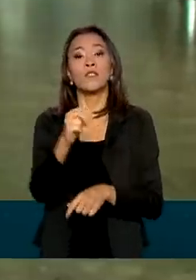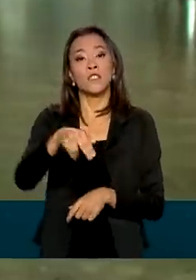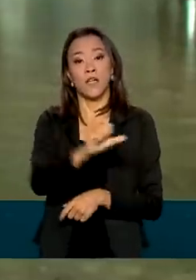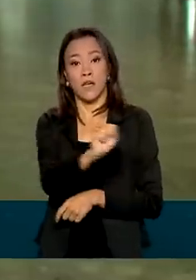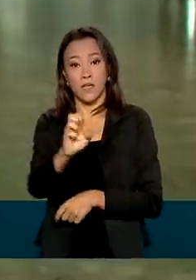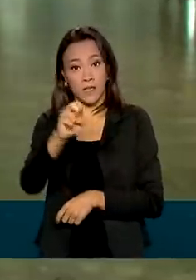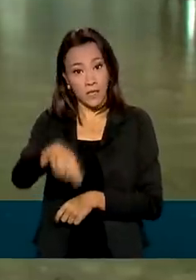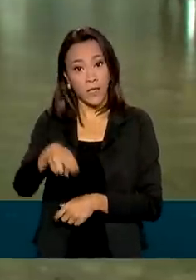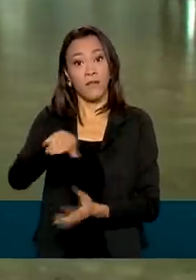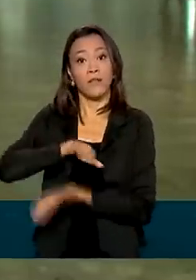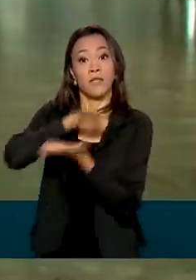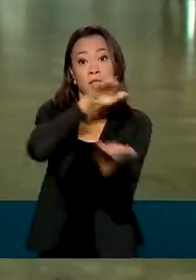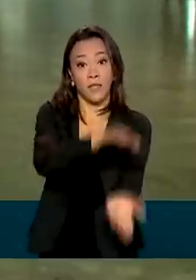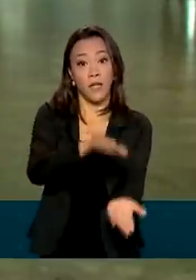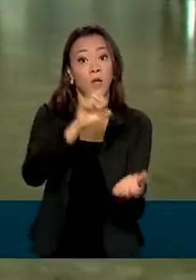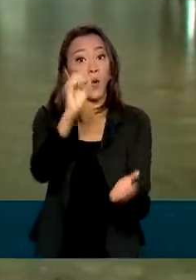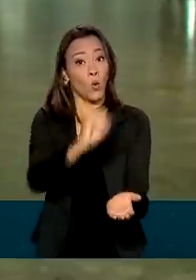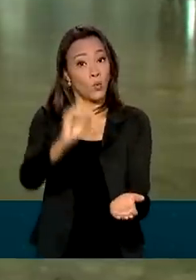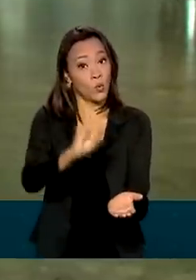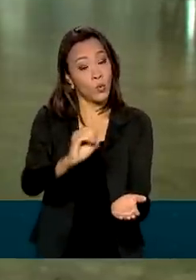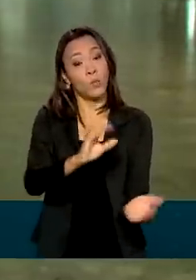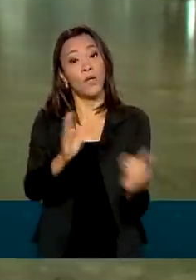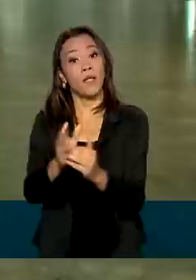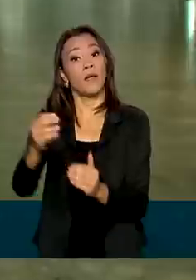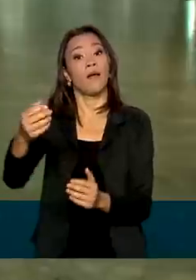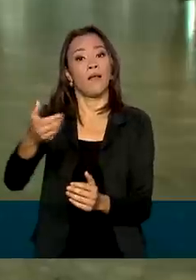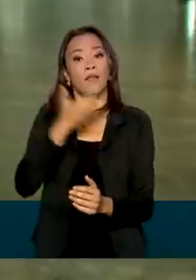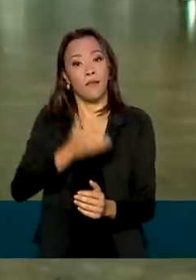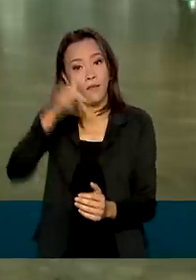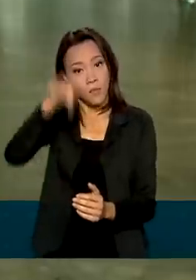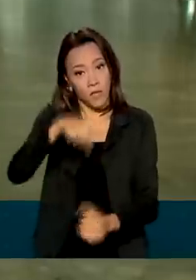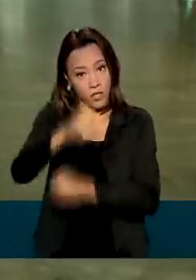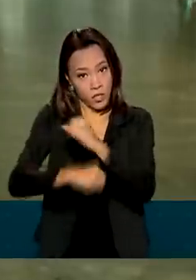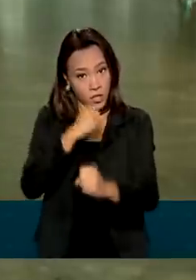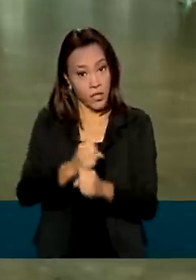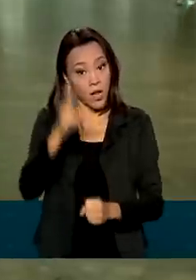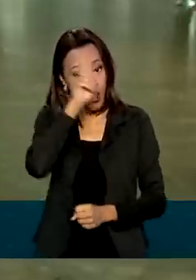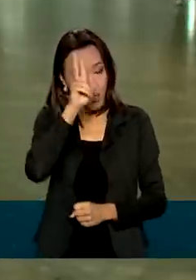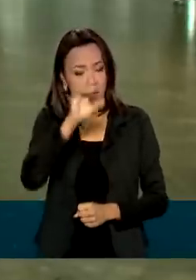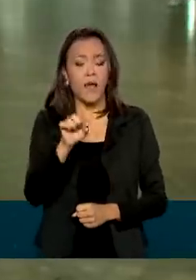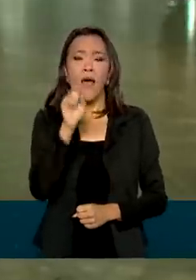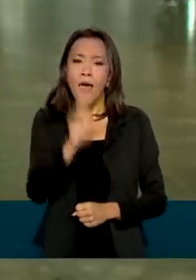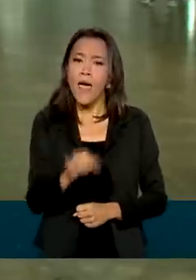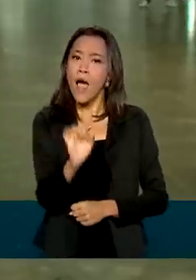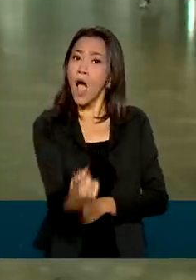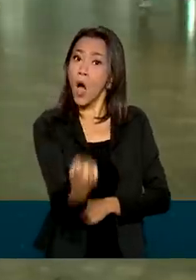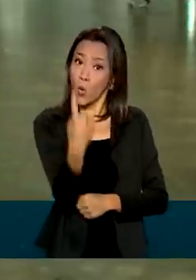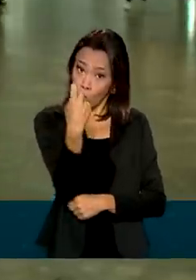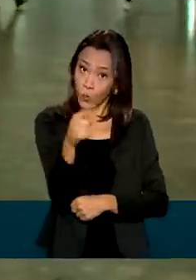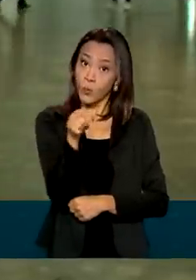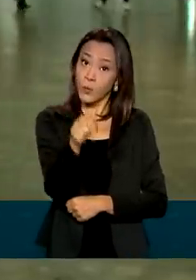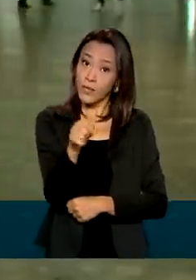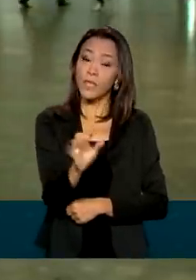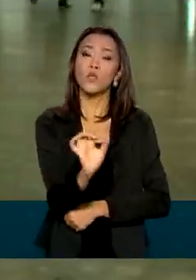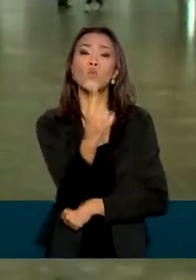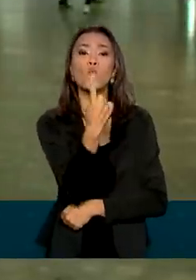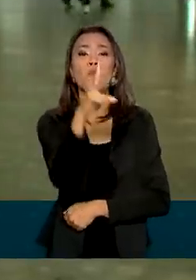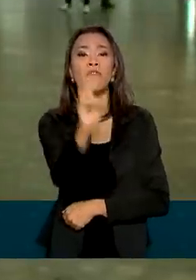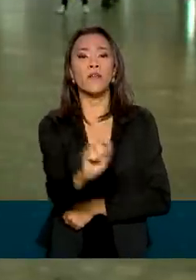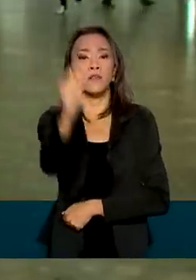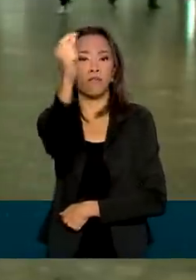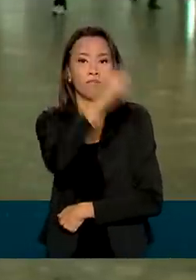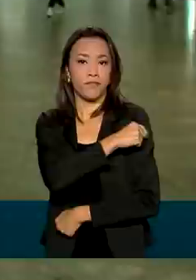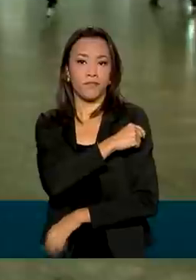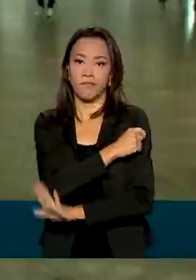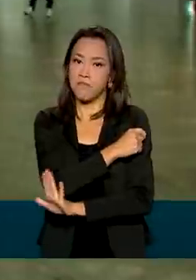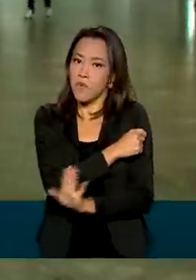outubro e dezembro deste ano. Lembrando que a vacina da Janssen é a única que garante a imunização com apenas uma